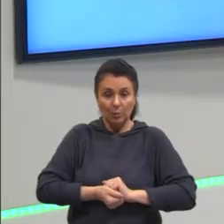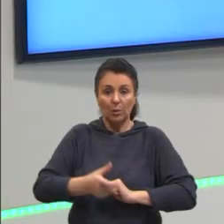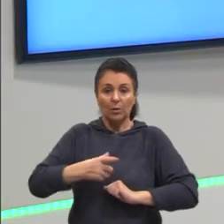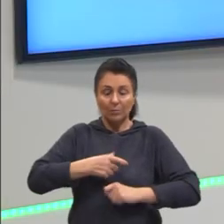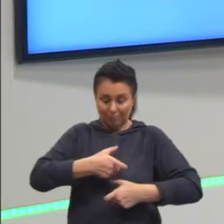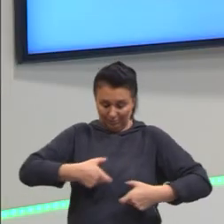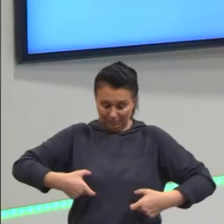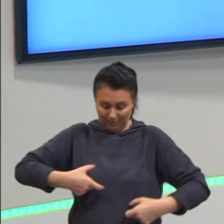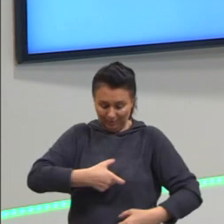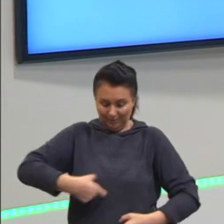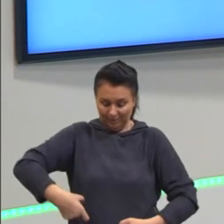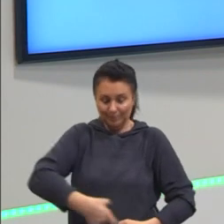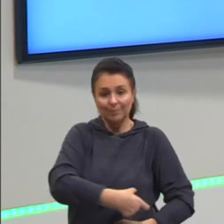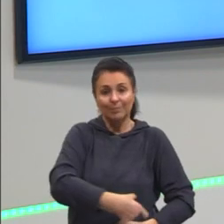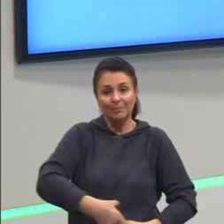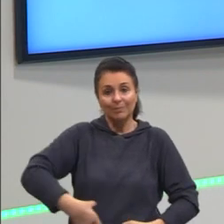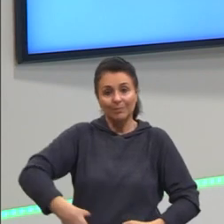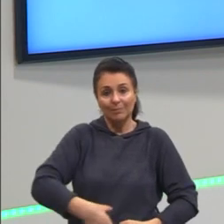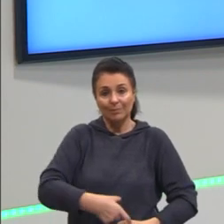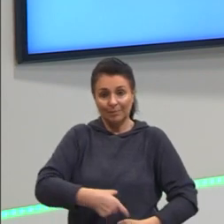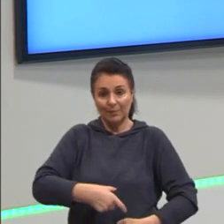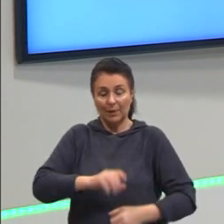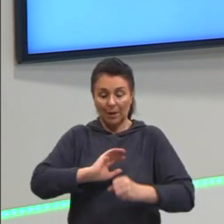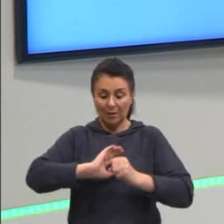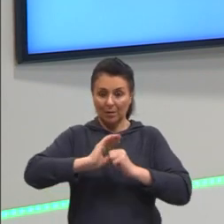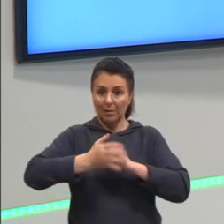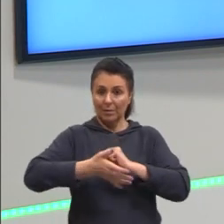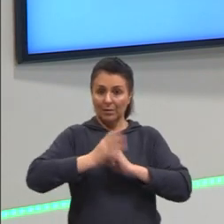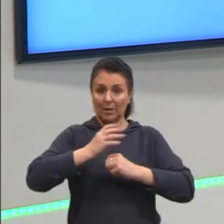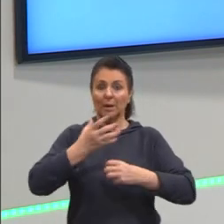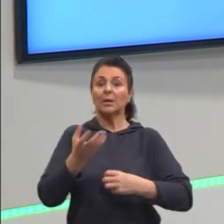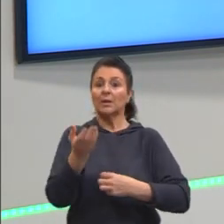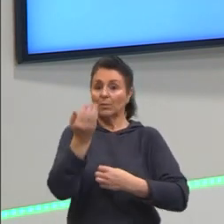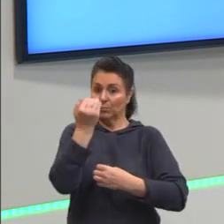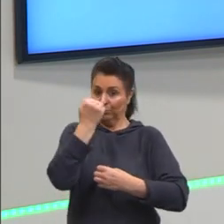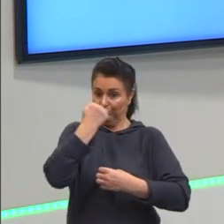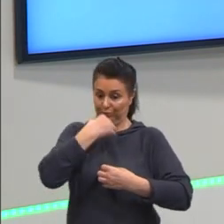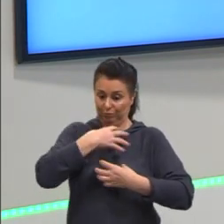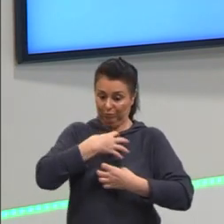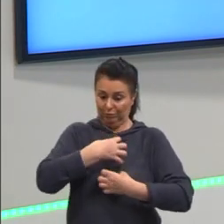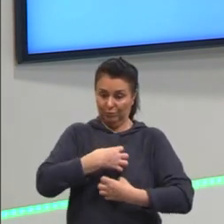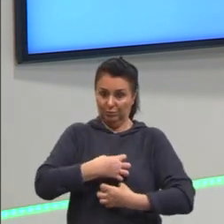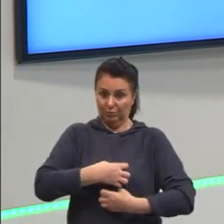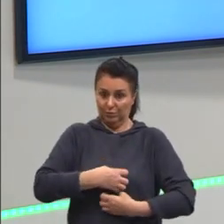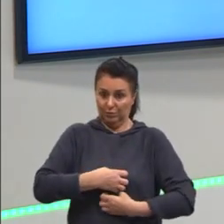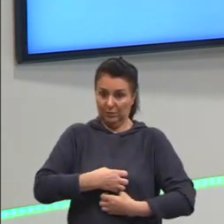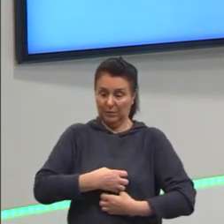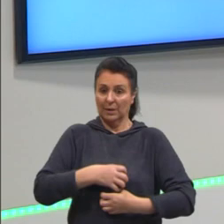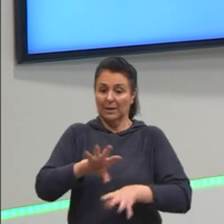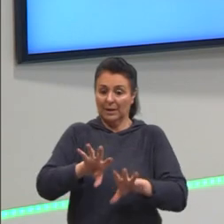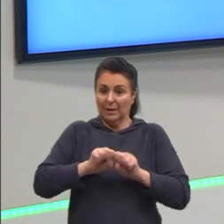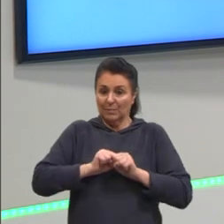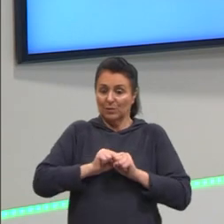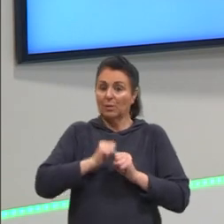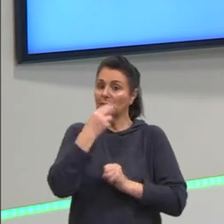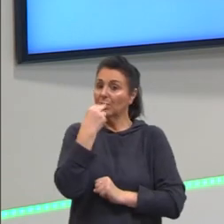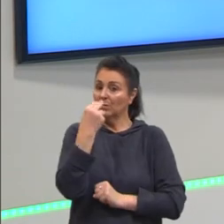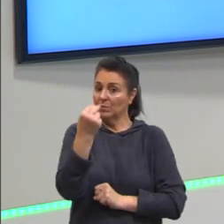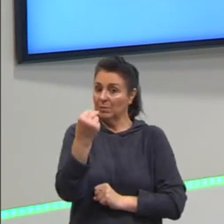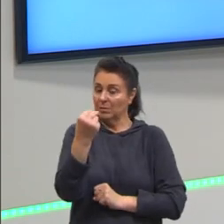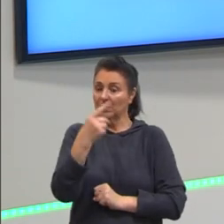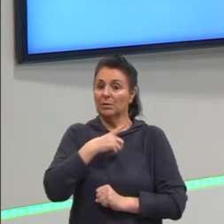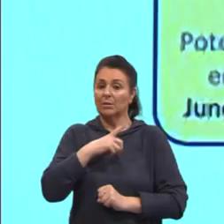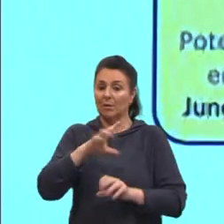microvilosidades para aumentar a superfície ali de digestão e absorção dos nutrientes. junções aderentes